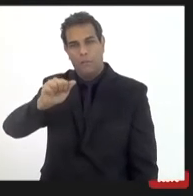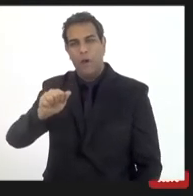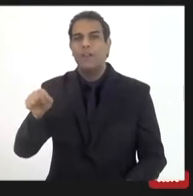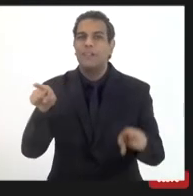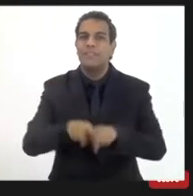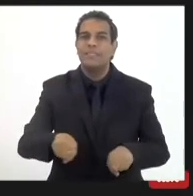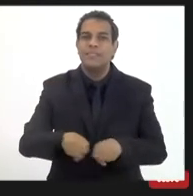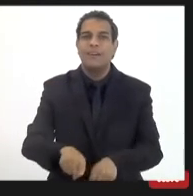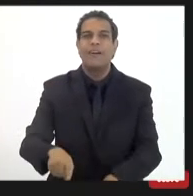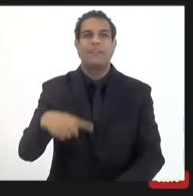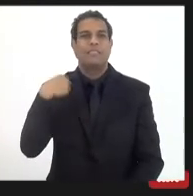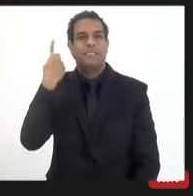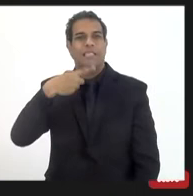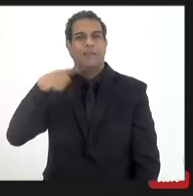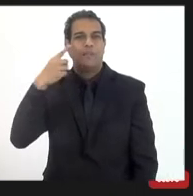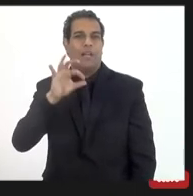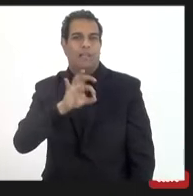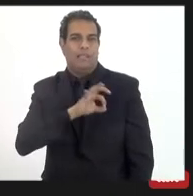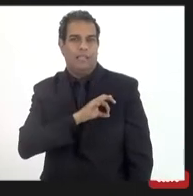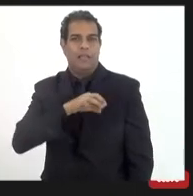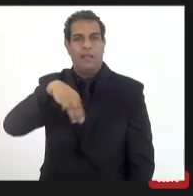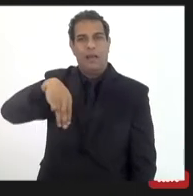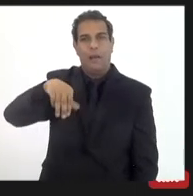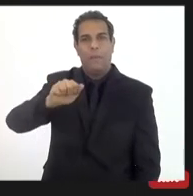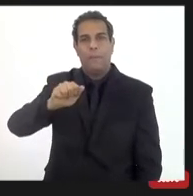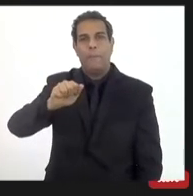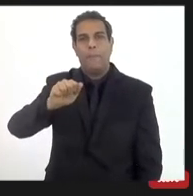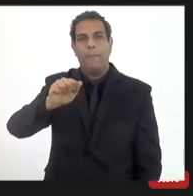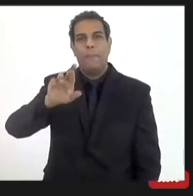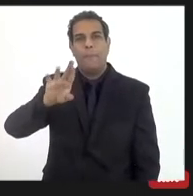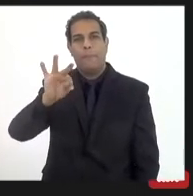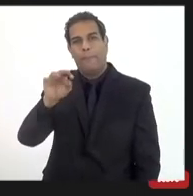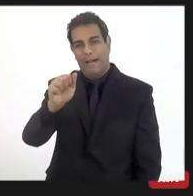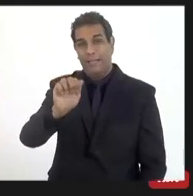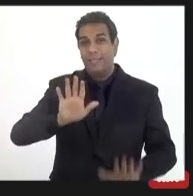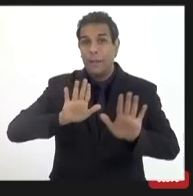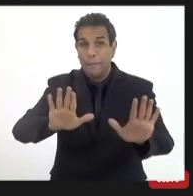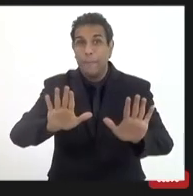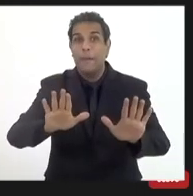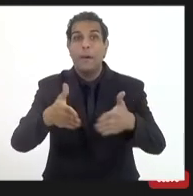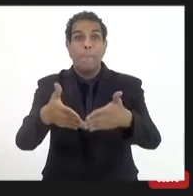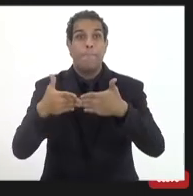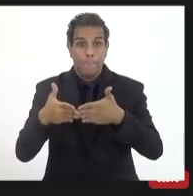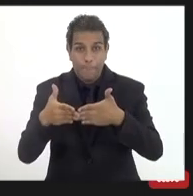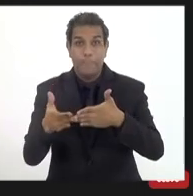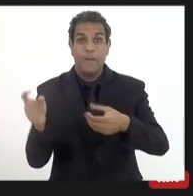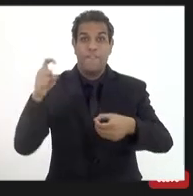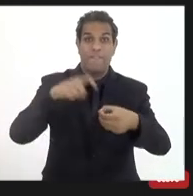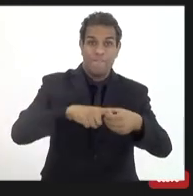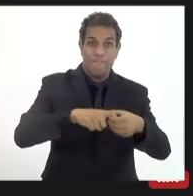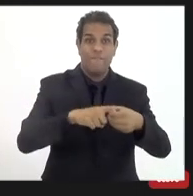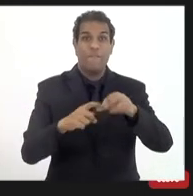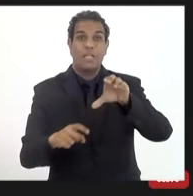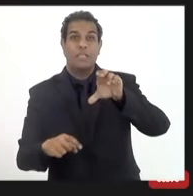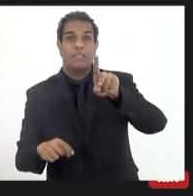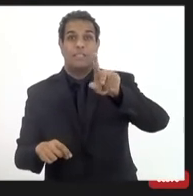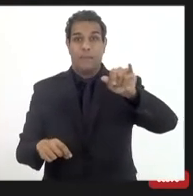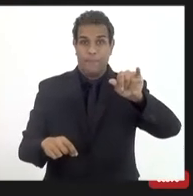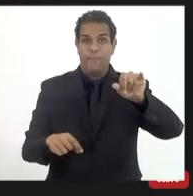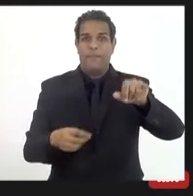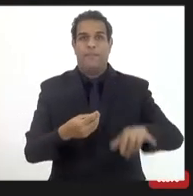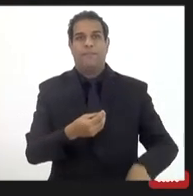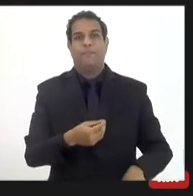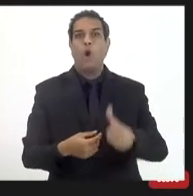Deputada Marta, seguida Raul e depois Gerson. André, eu vou só pedir licença que eu vou para a CPI das participações especiais lá, tá?